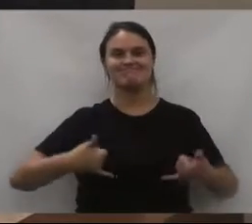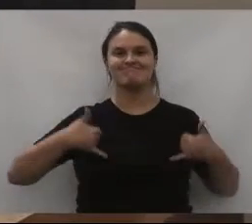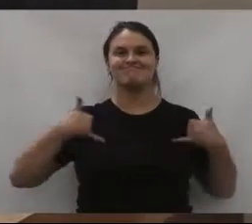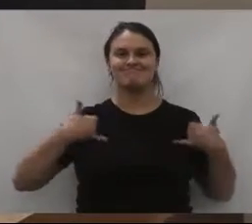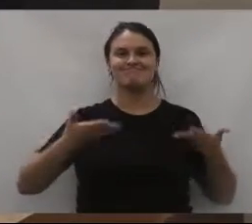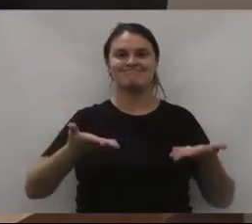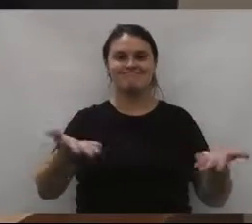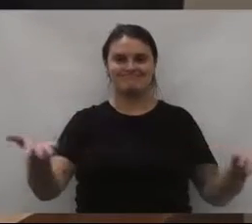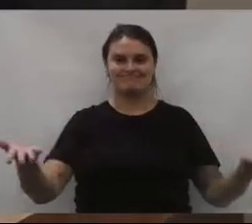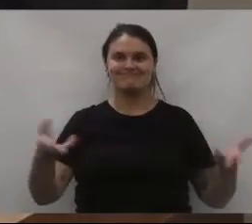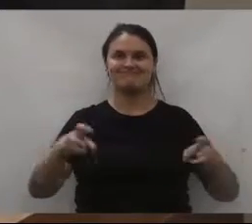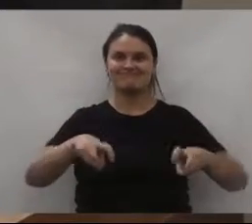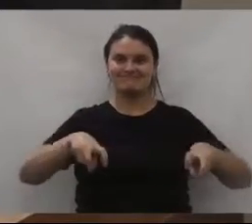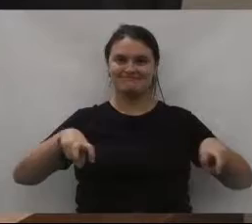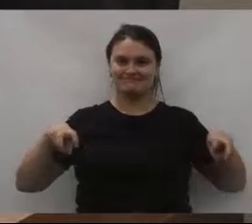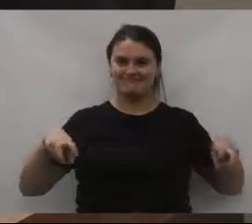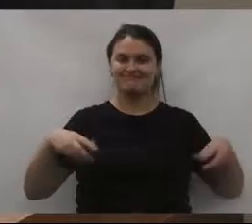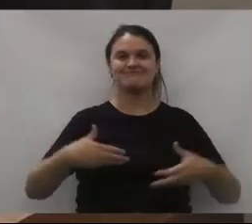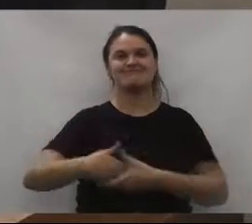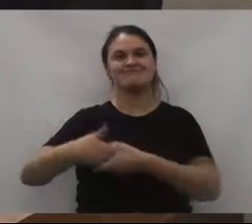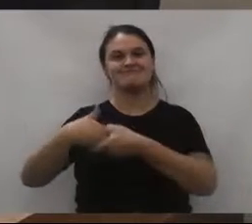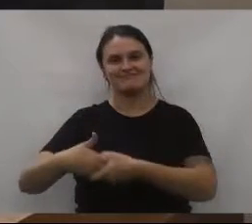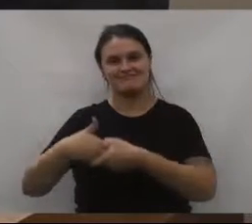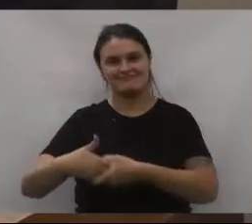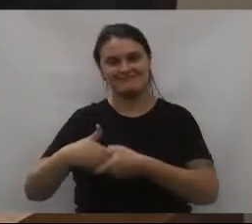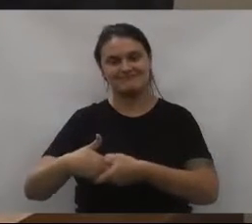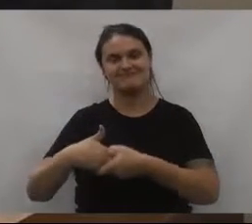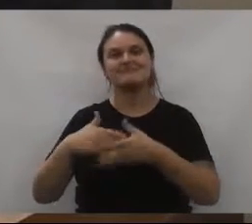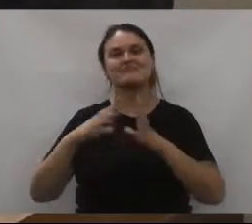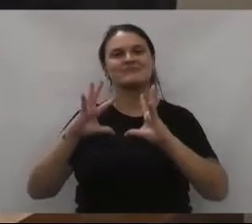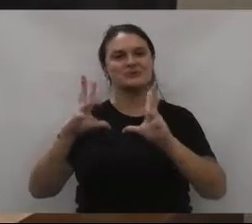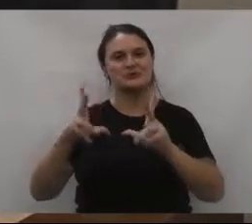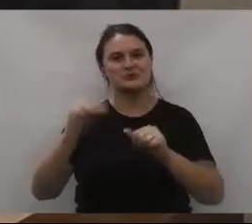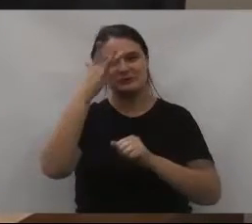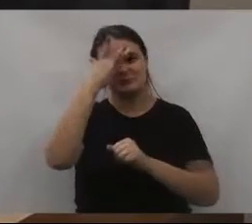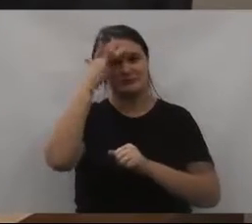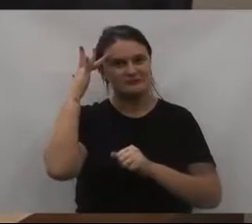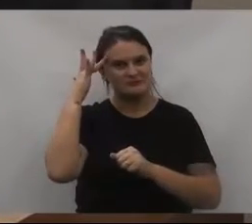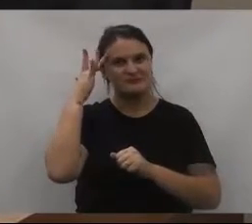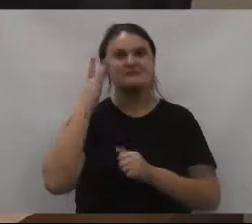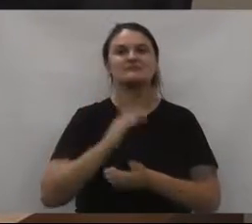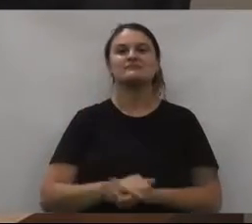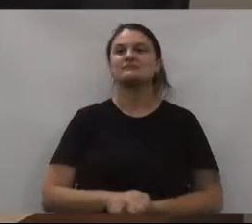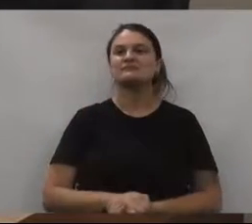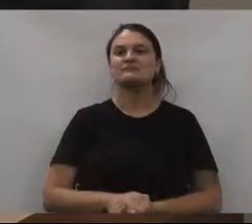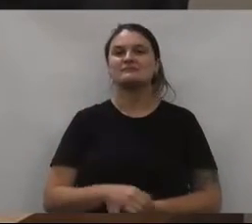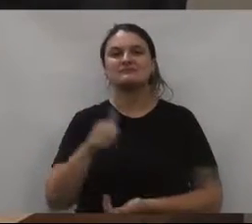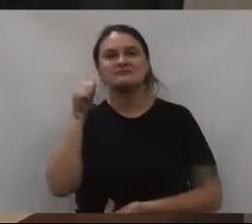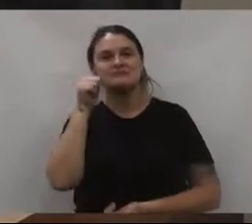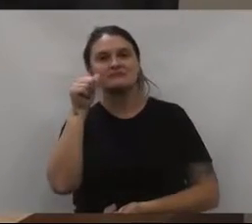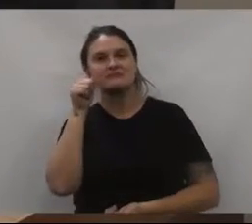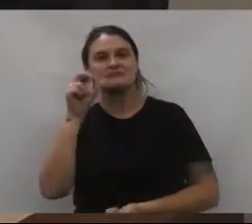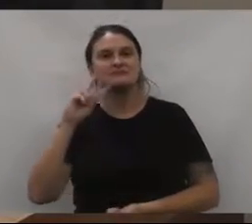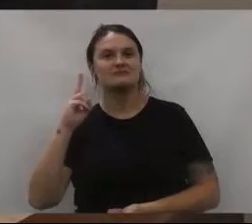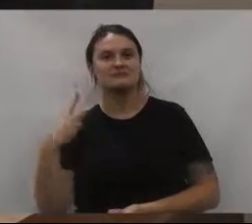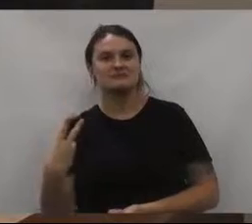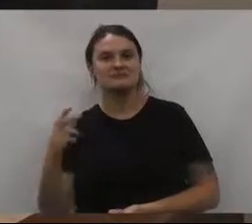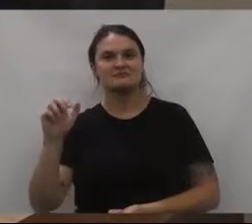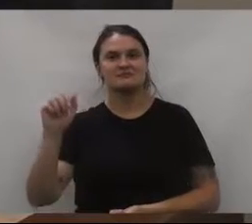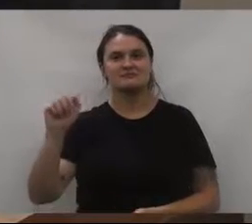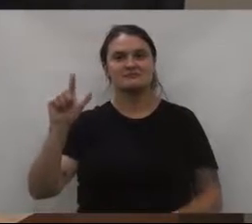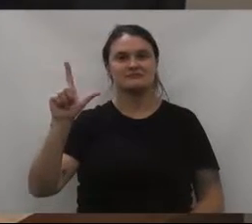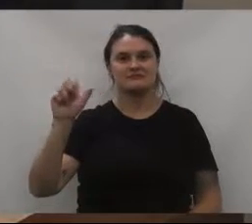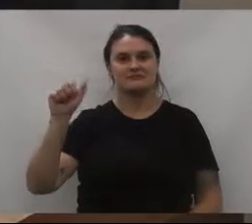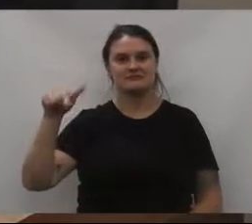tê-los aqui. Eu queria cumprimentar, aproveitar o movimento e cumprimentar a vereadora Alandra, que